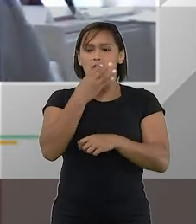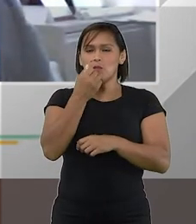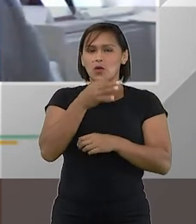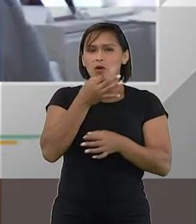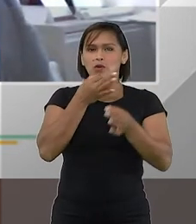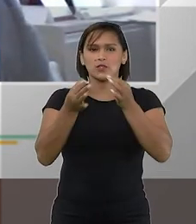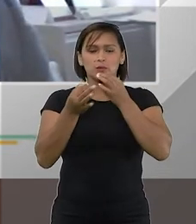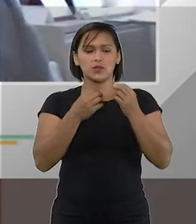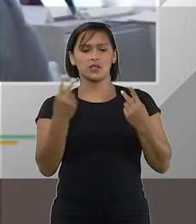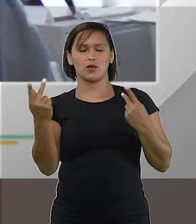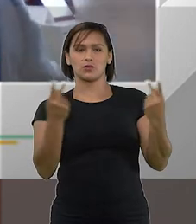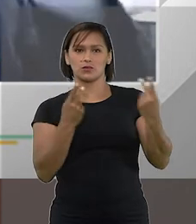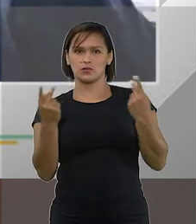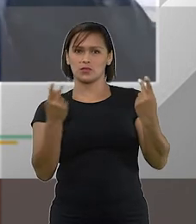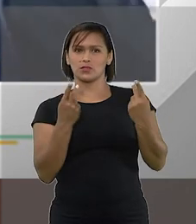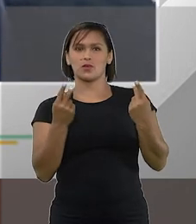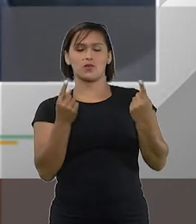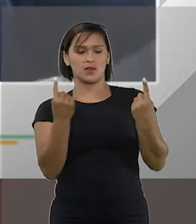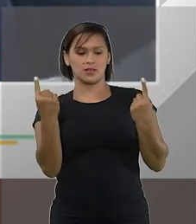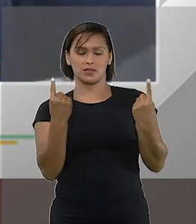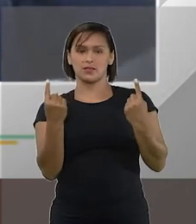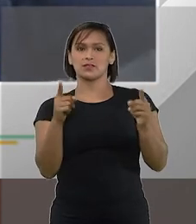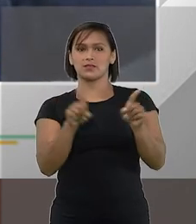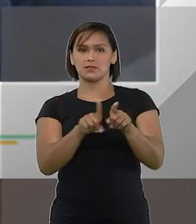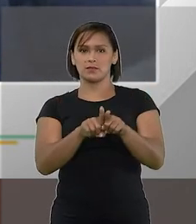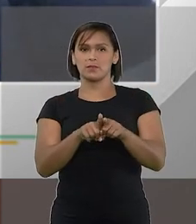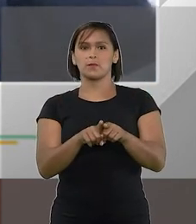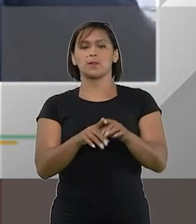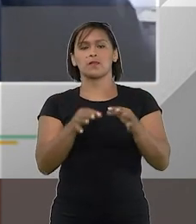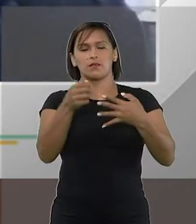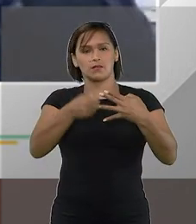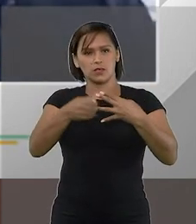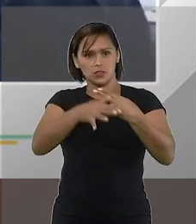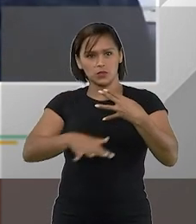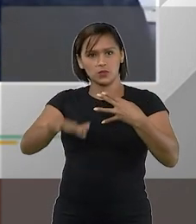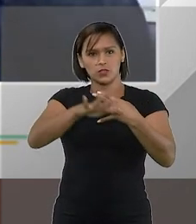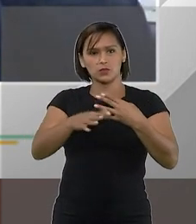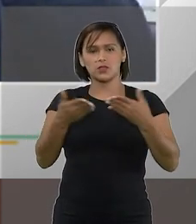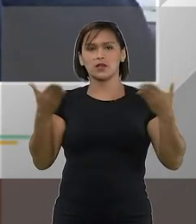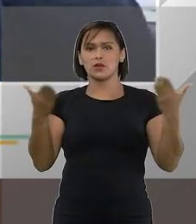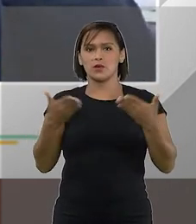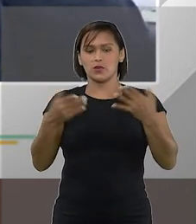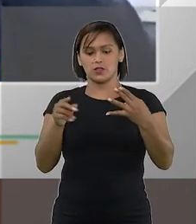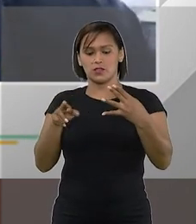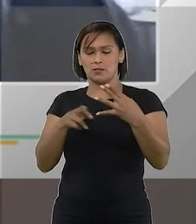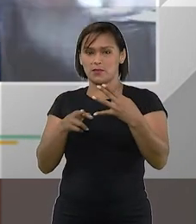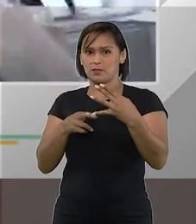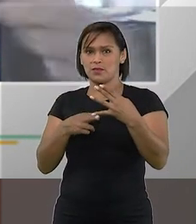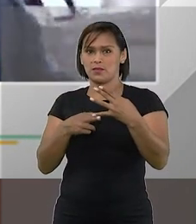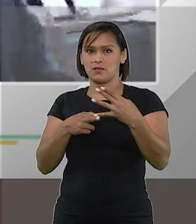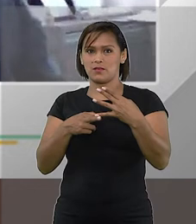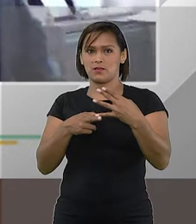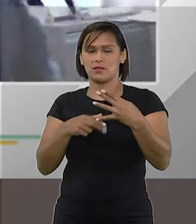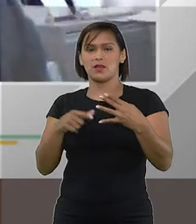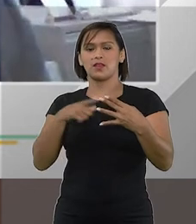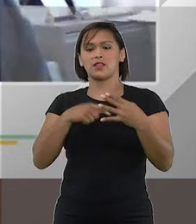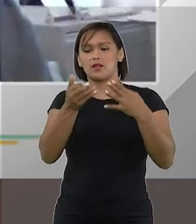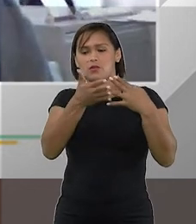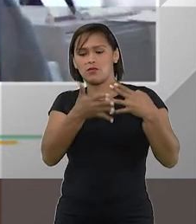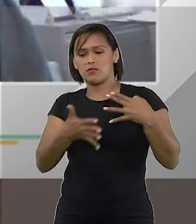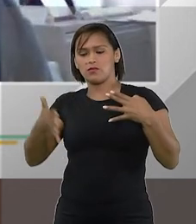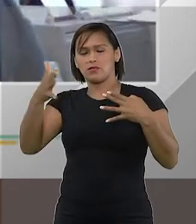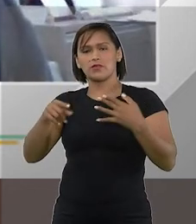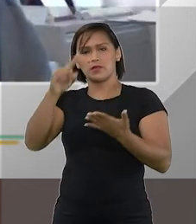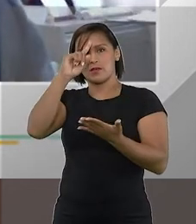bons argumentos dos dois lados a jurisprudência hoje em primeiro grau tende a